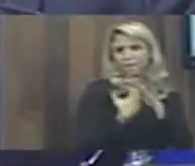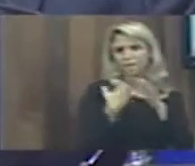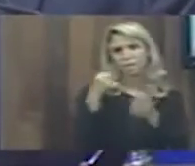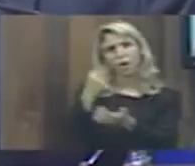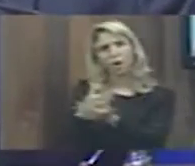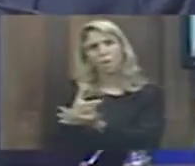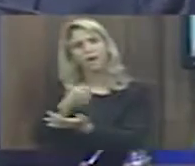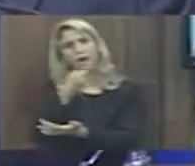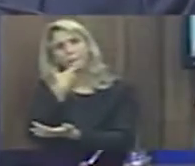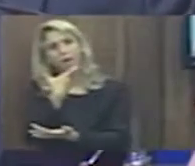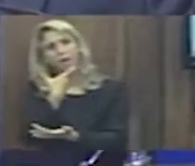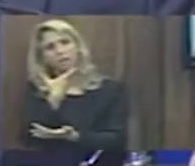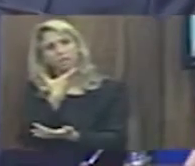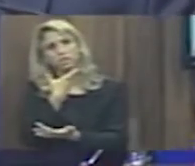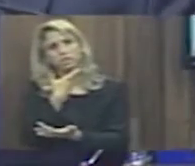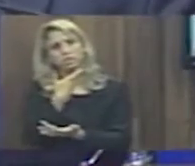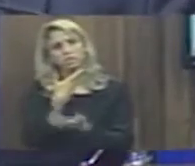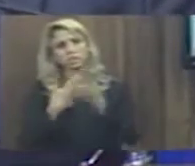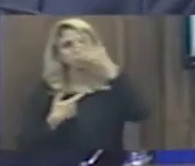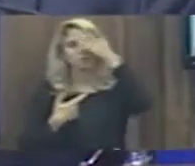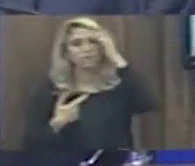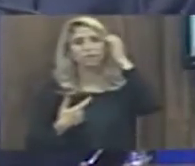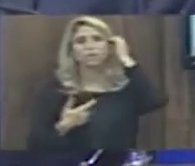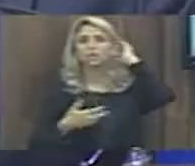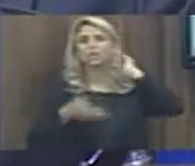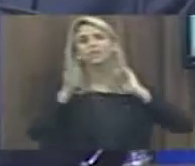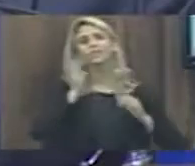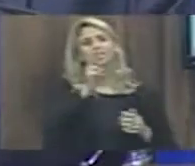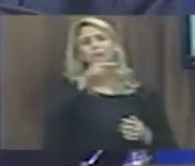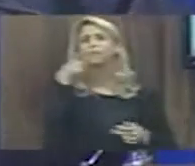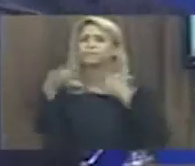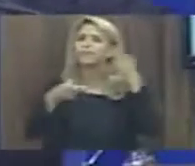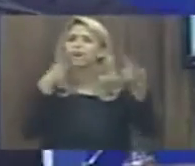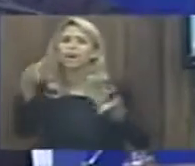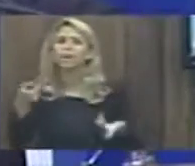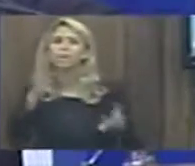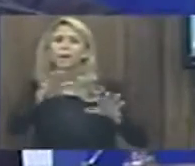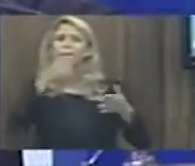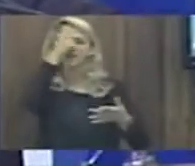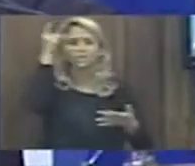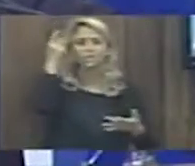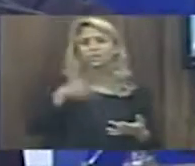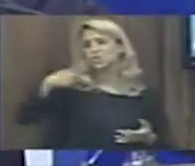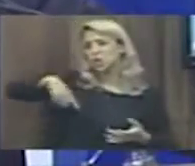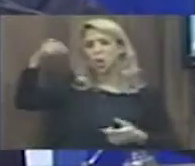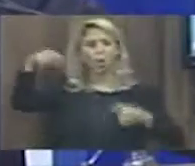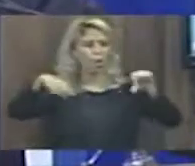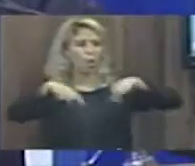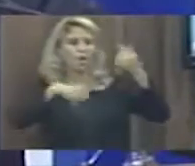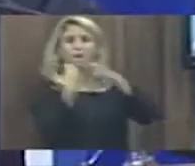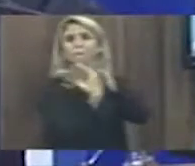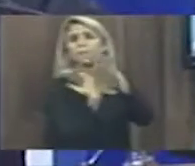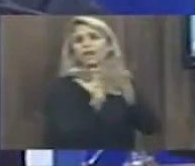A gente vem aqui, bate todo dia, e é de propósito que está se fazendo isso?